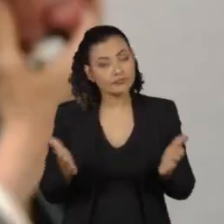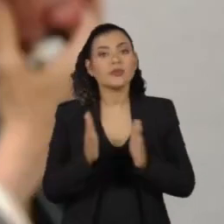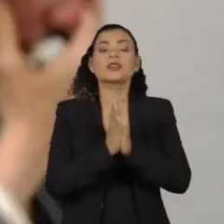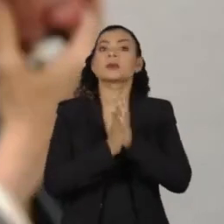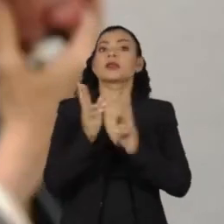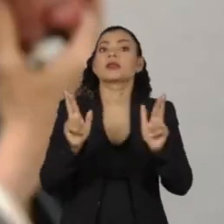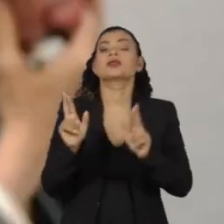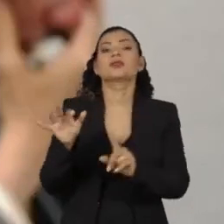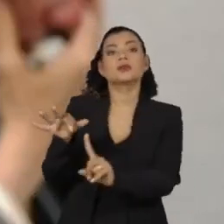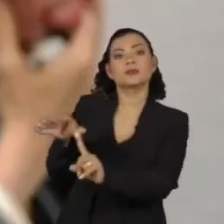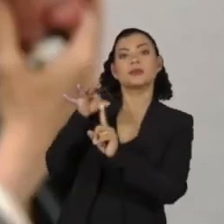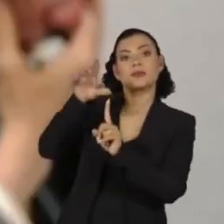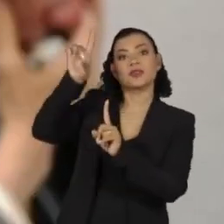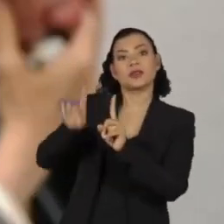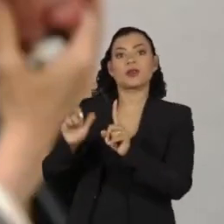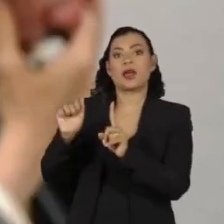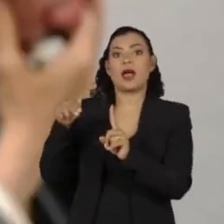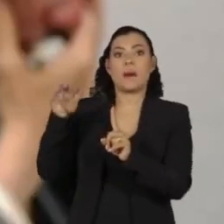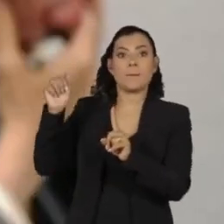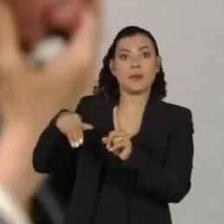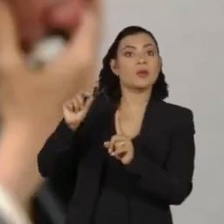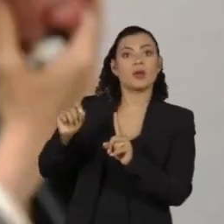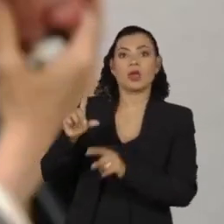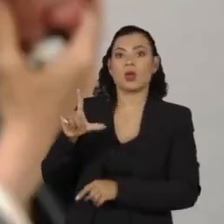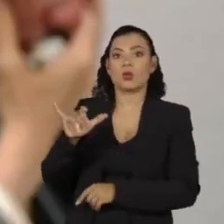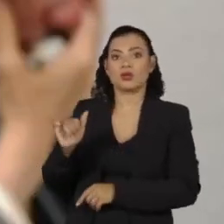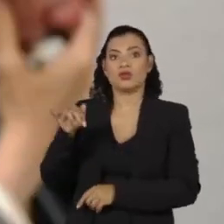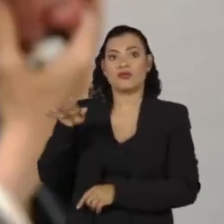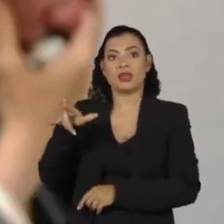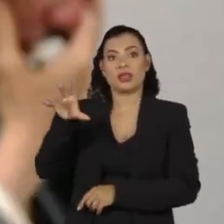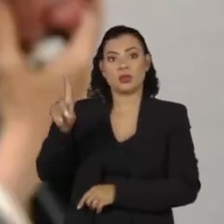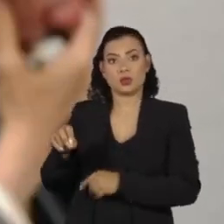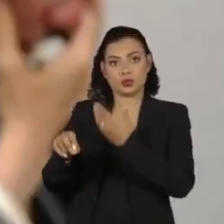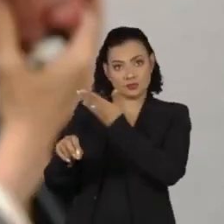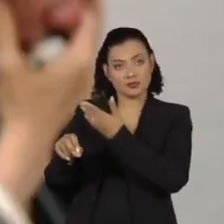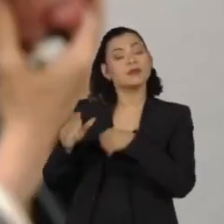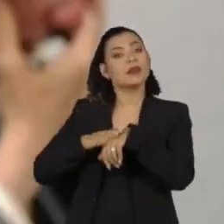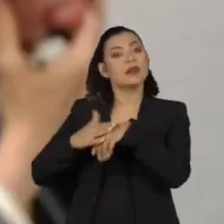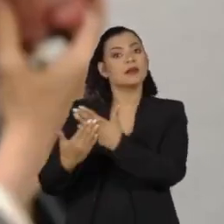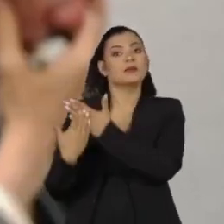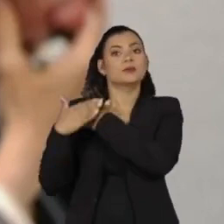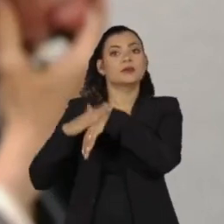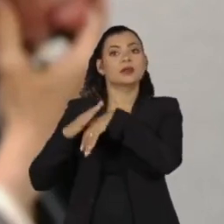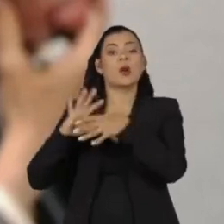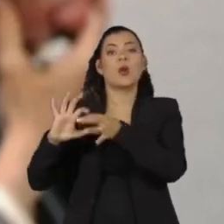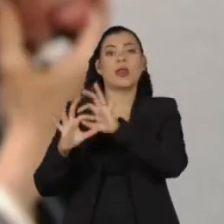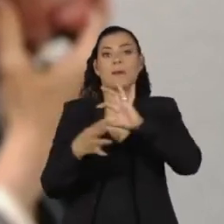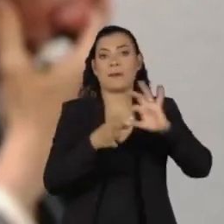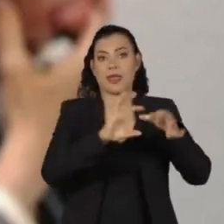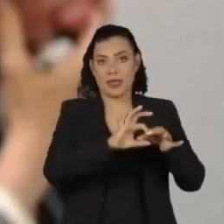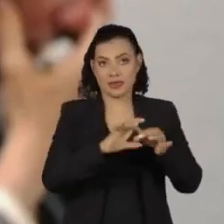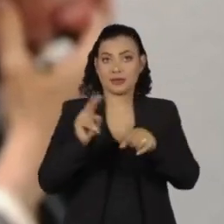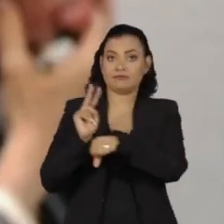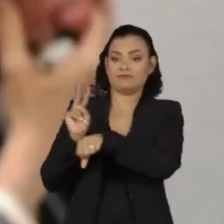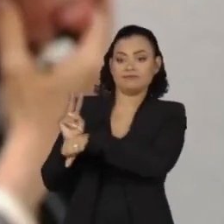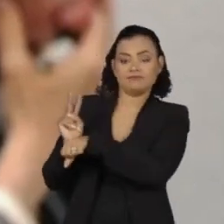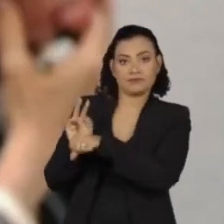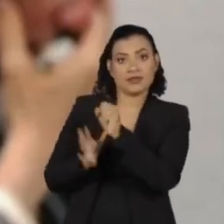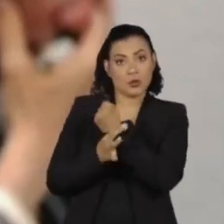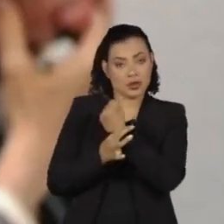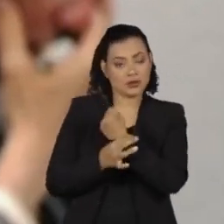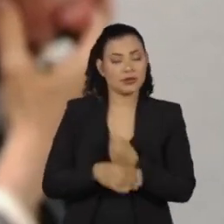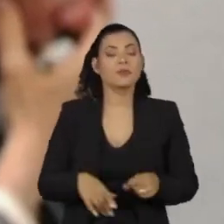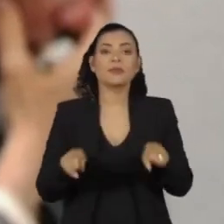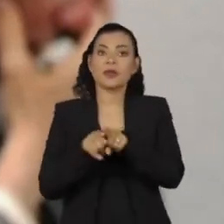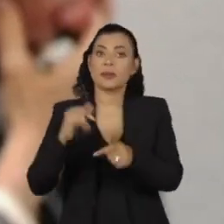é que Lula indique como diretor da ABIN, Luiz Fernando Corrêa, que foi responsável pela segurança nas Olimpíadas, além de secretário nacional de